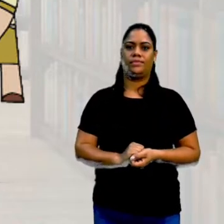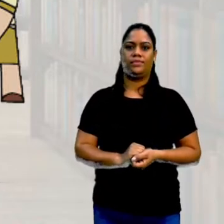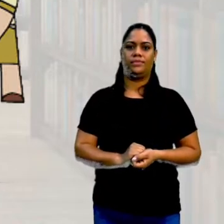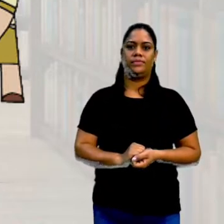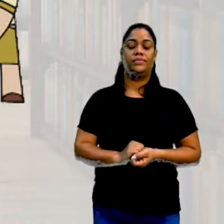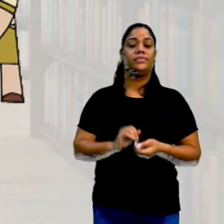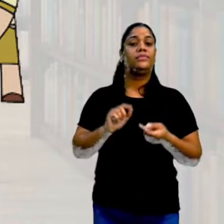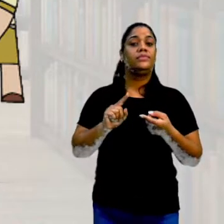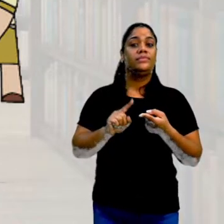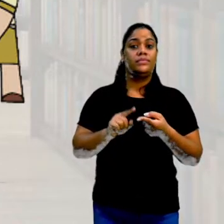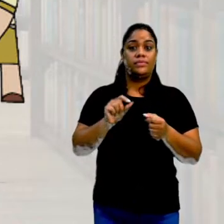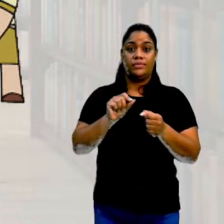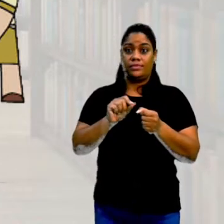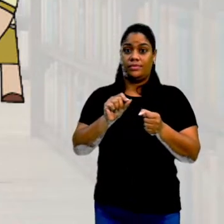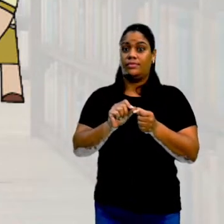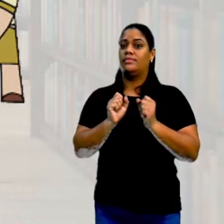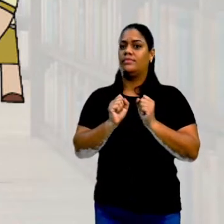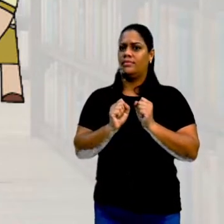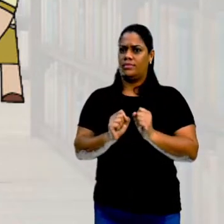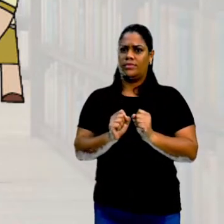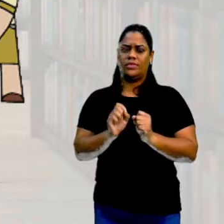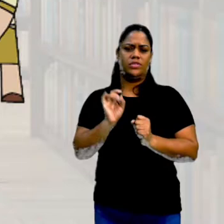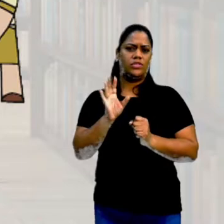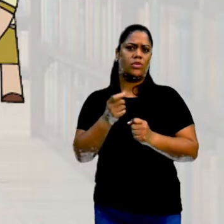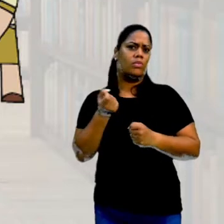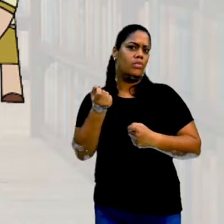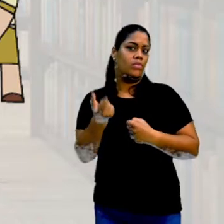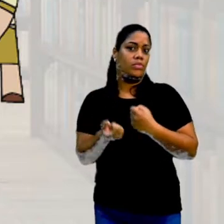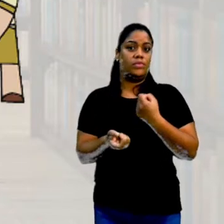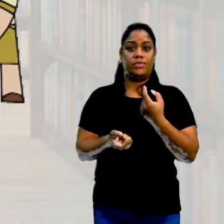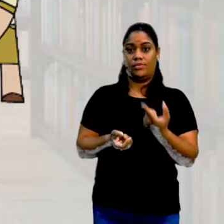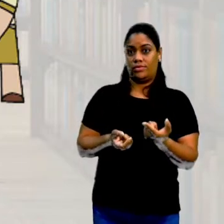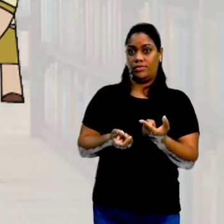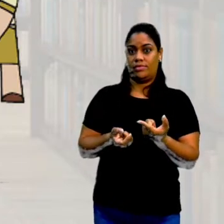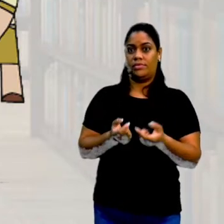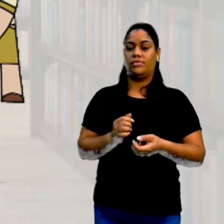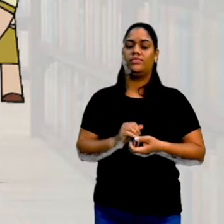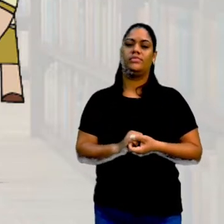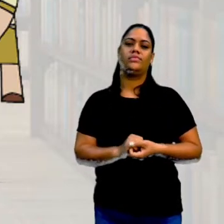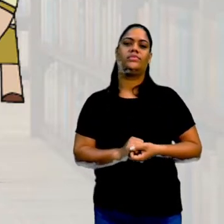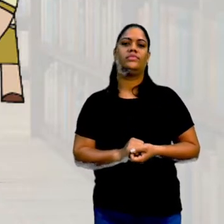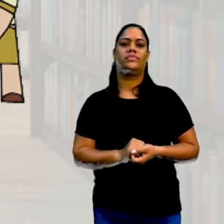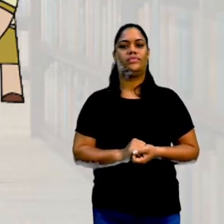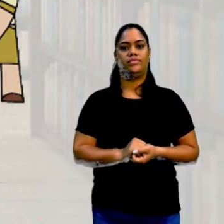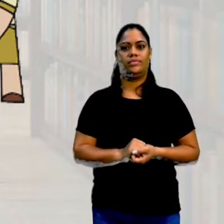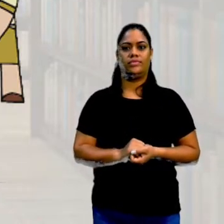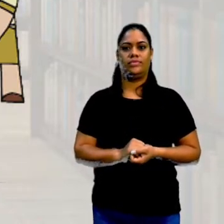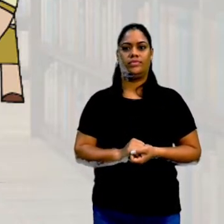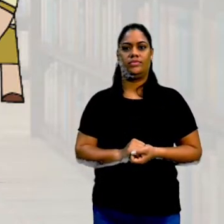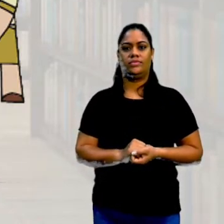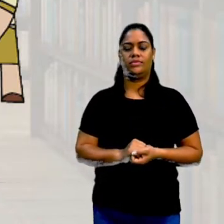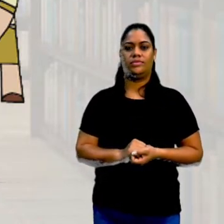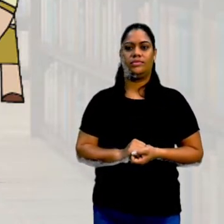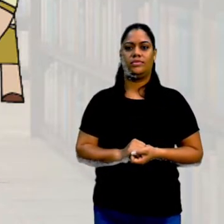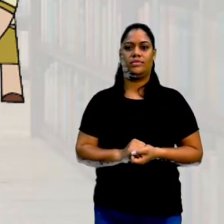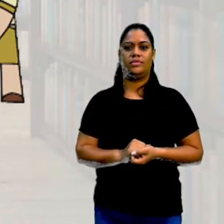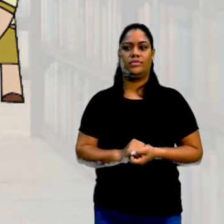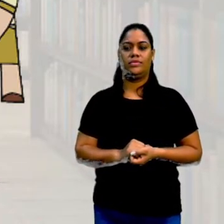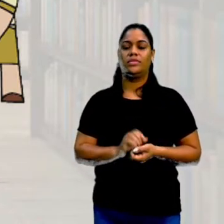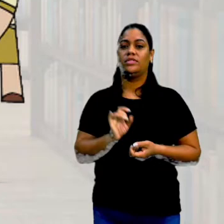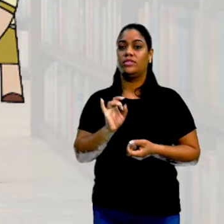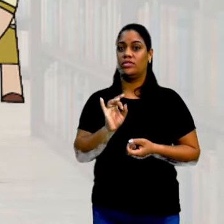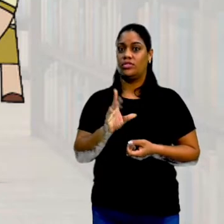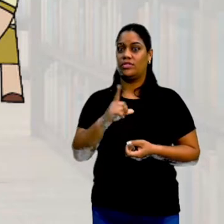disso, ela pode fazer a pesquisa só com alguns. E, nesse caso, da pesquisa com alguns, a gente diz que ela vai